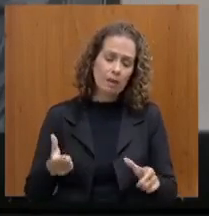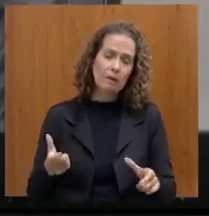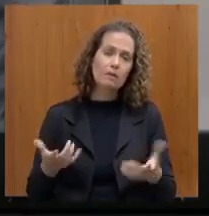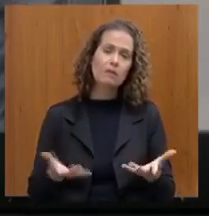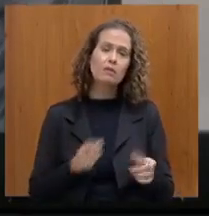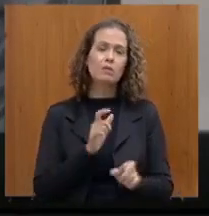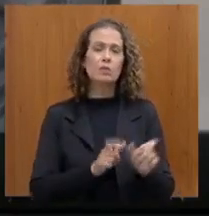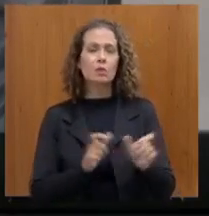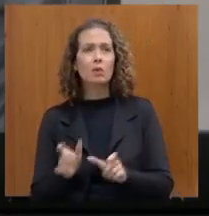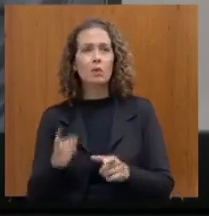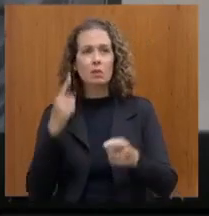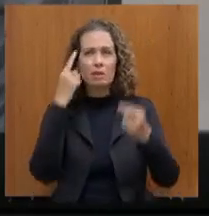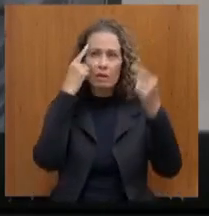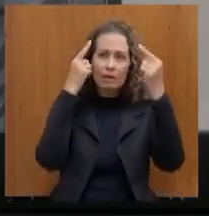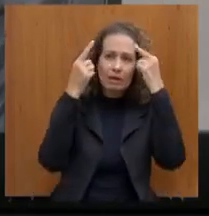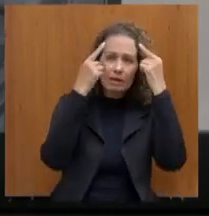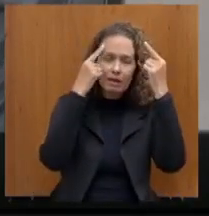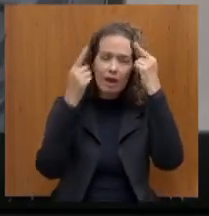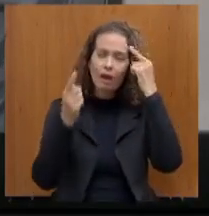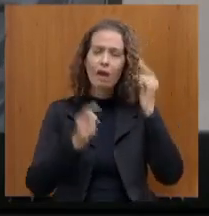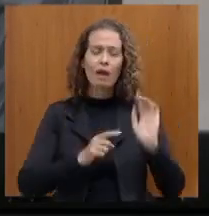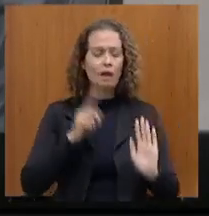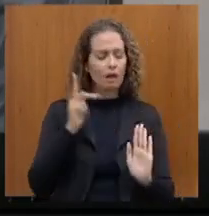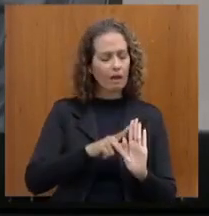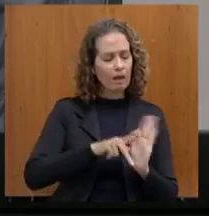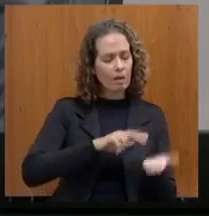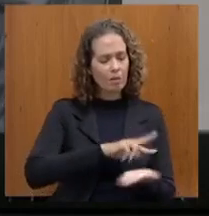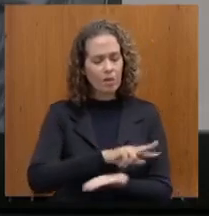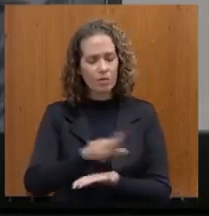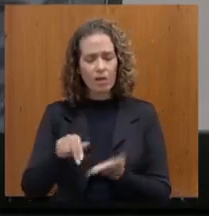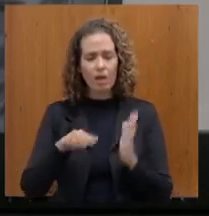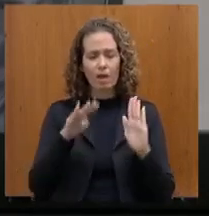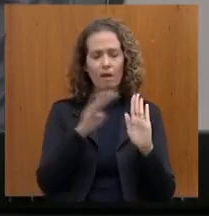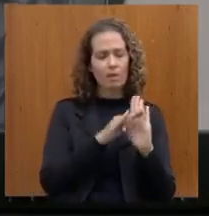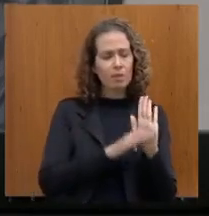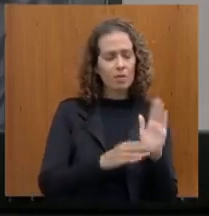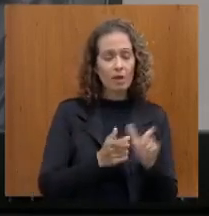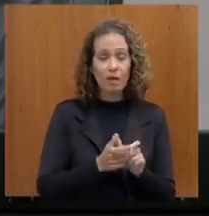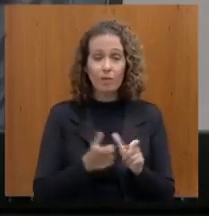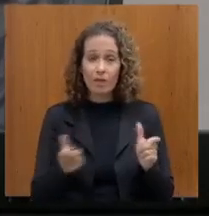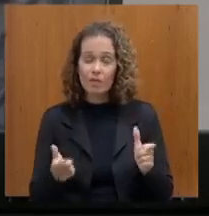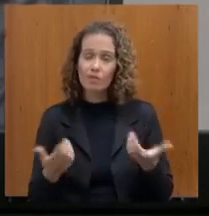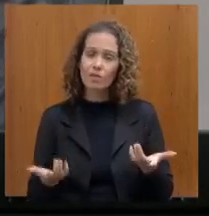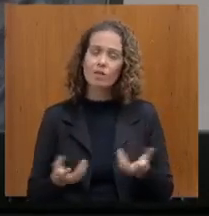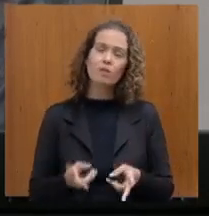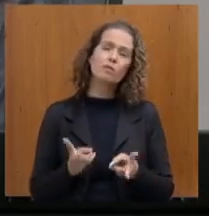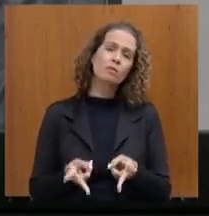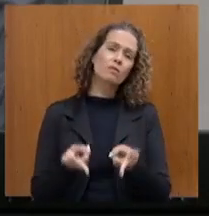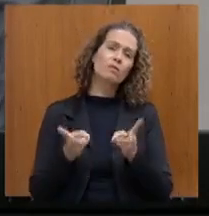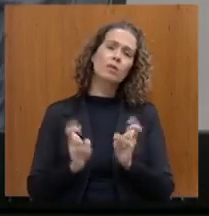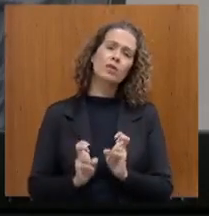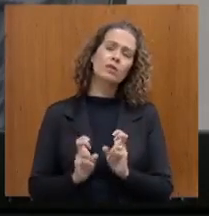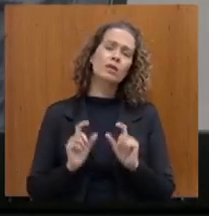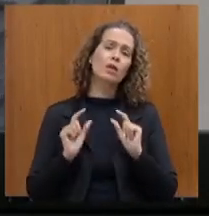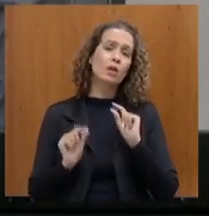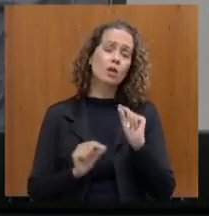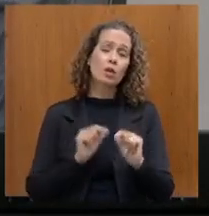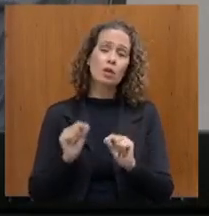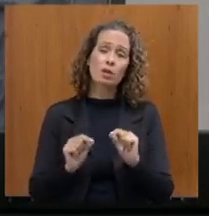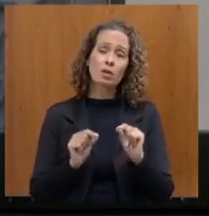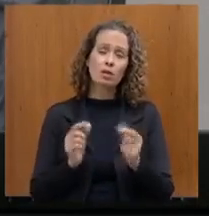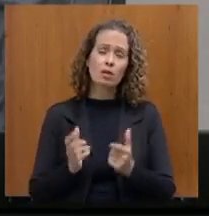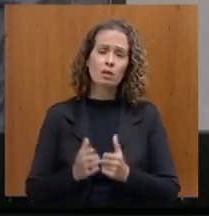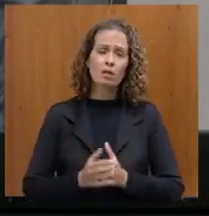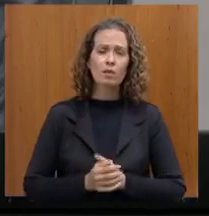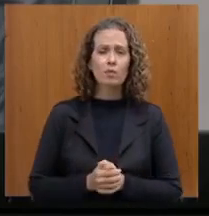de ideias, de projetos e de programas, eu vejo com muito pessimismo,